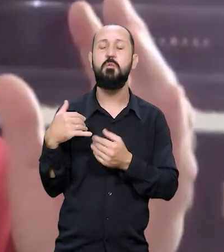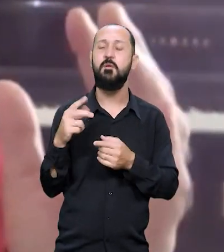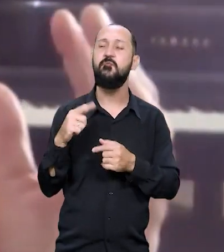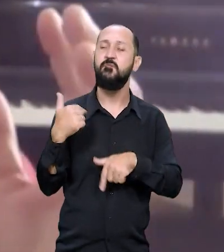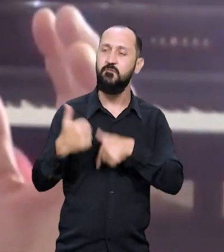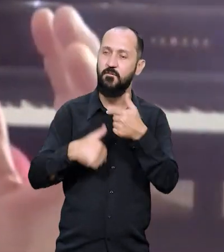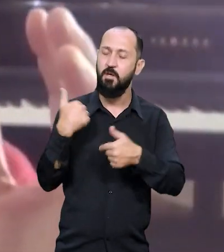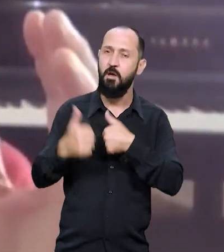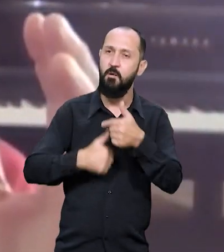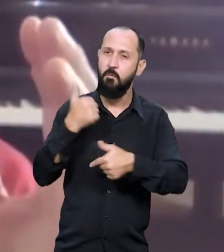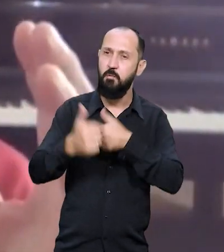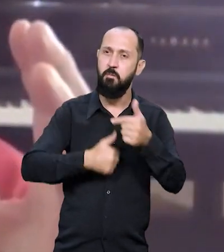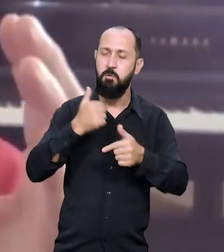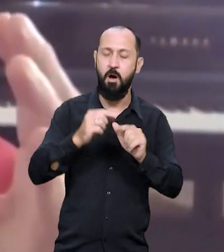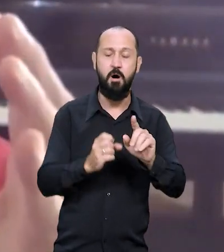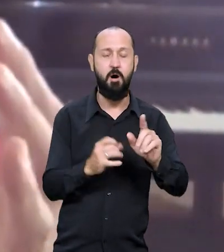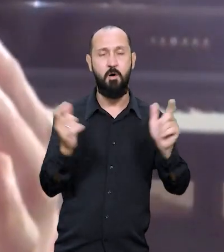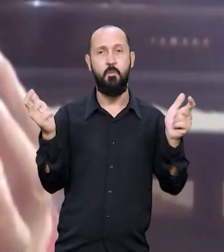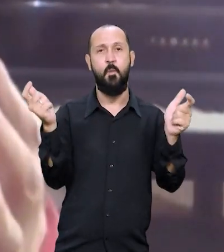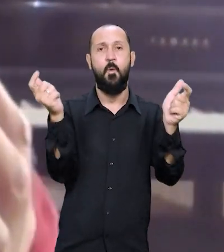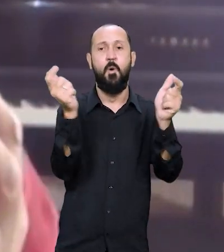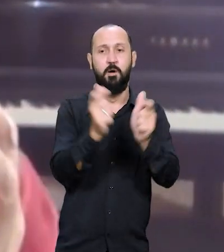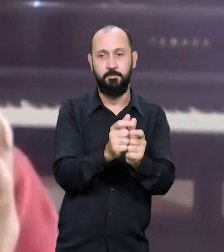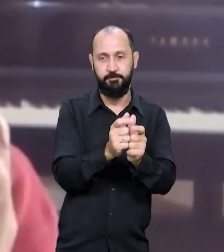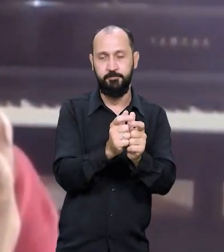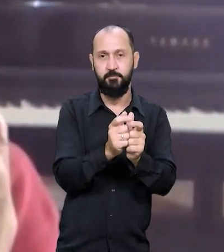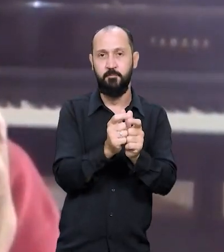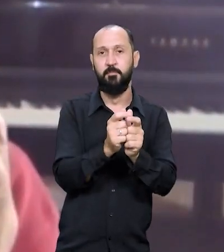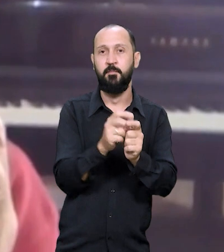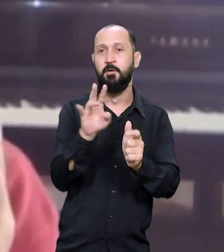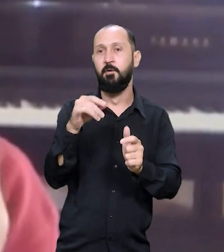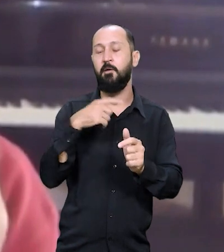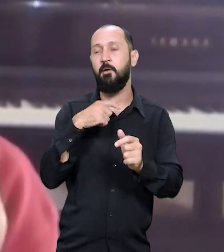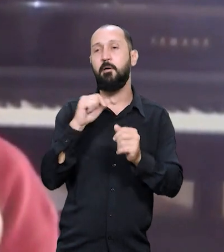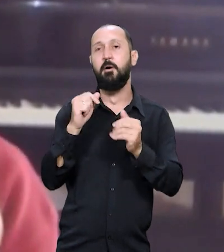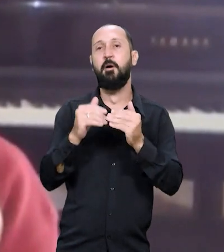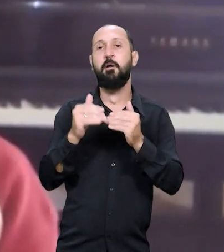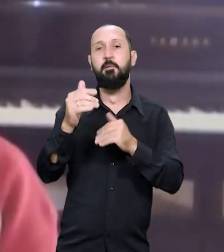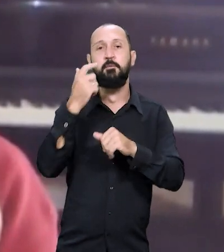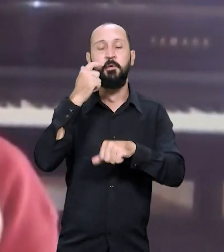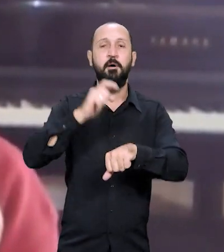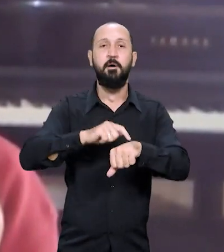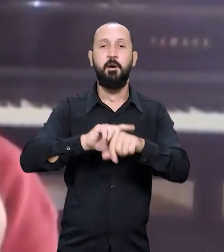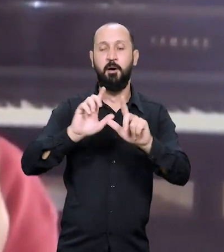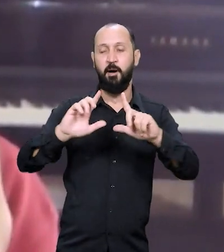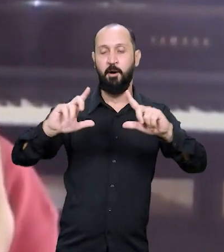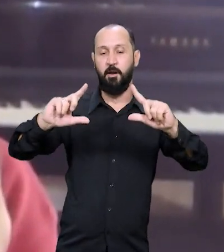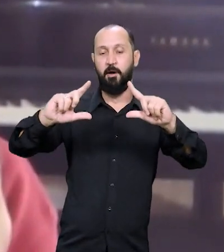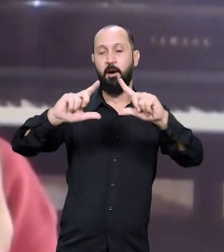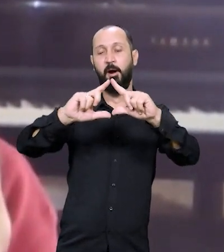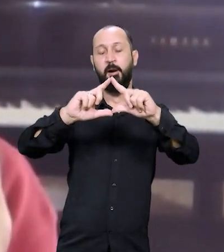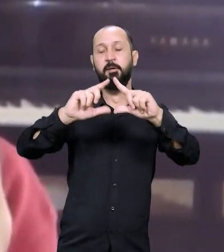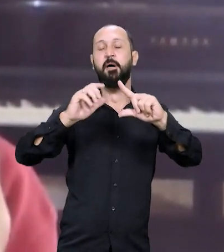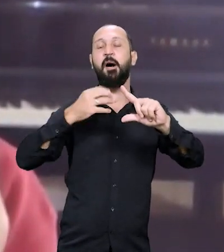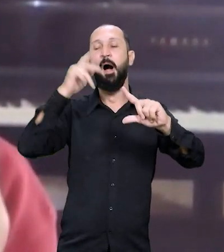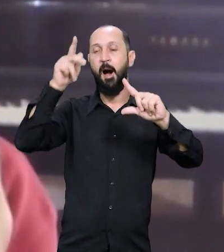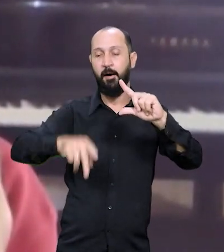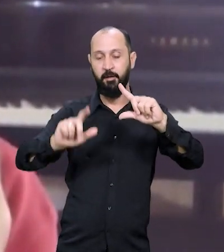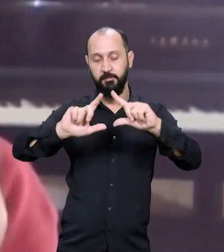vão diminuir cada vez mais a sua proporção na sociedade, nós vamos chegar a uma situação da pirâmide